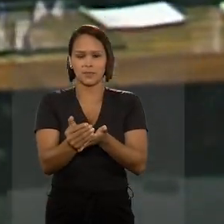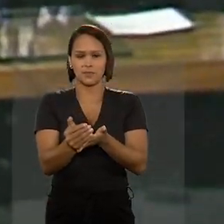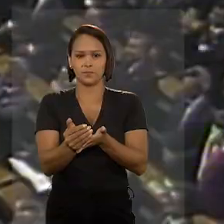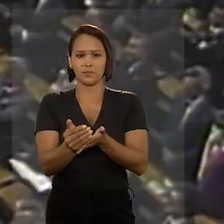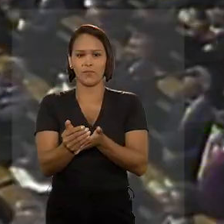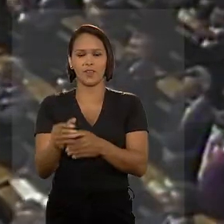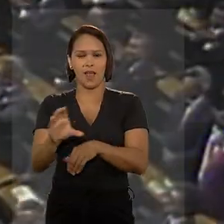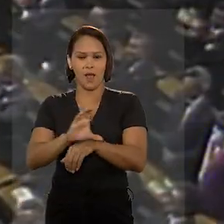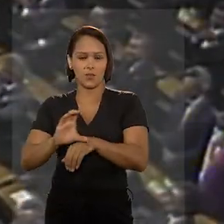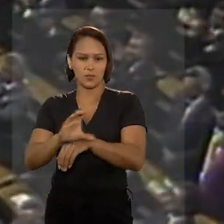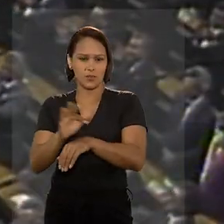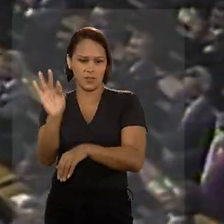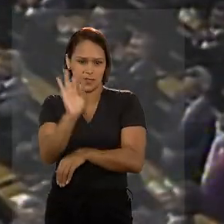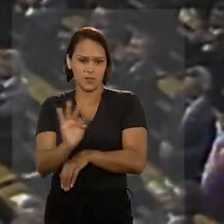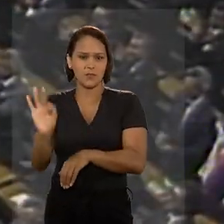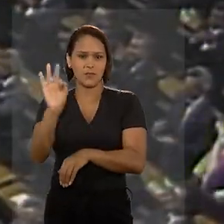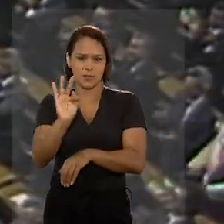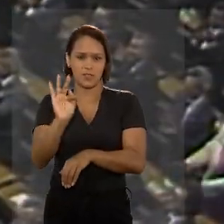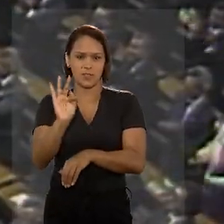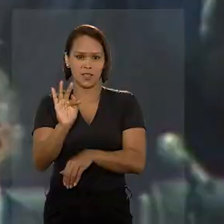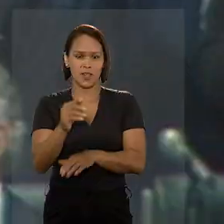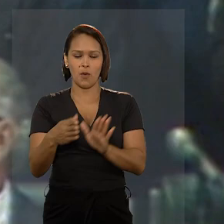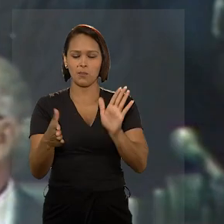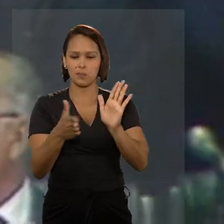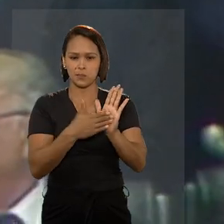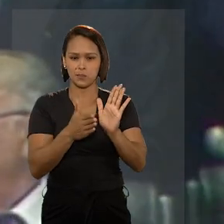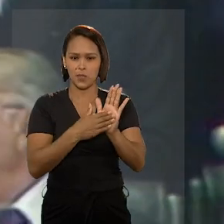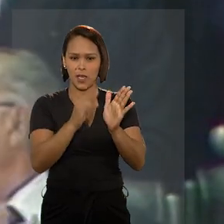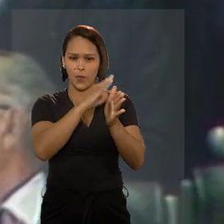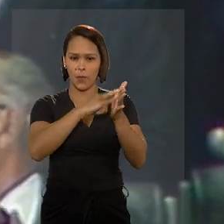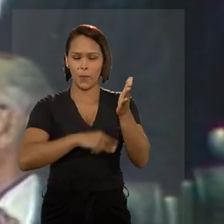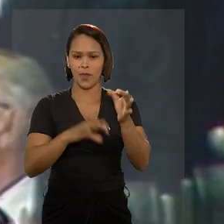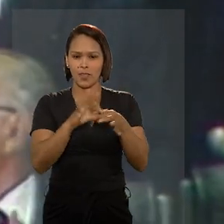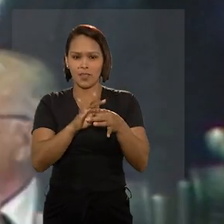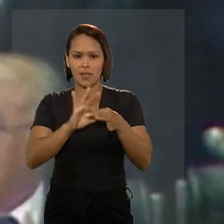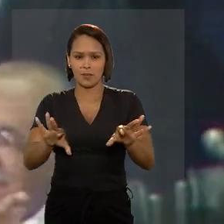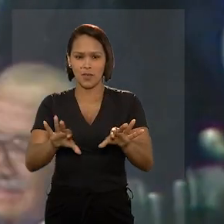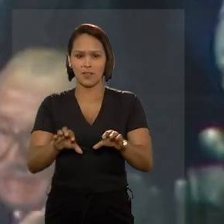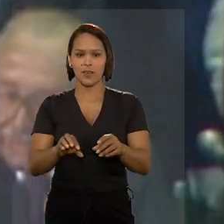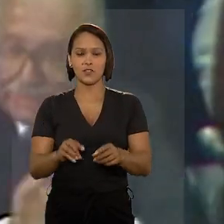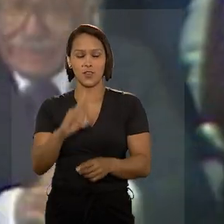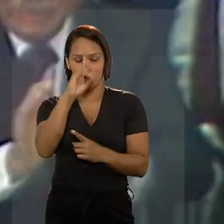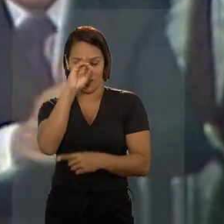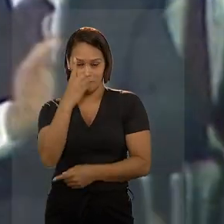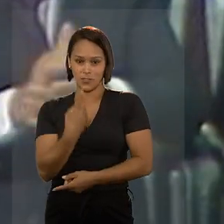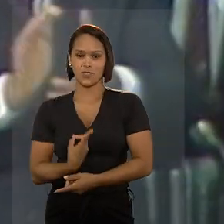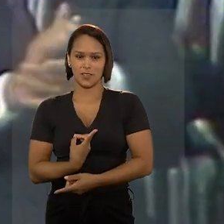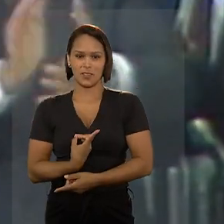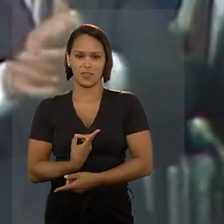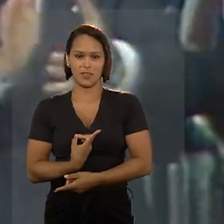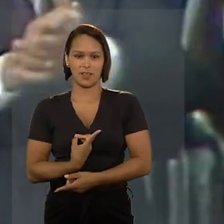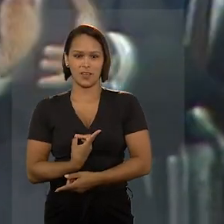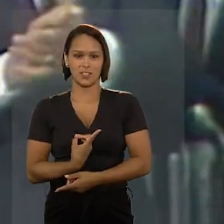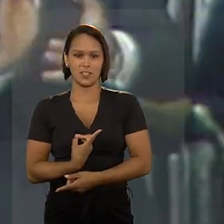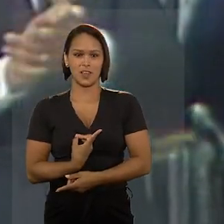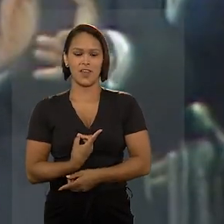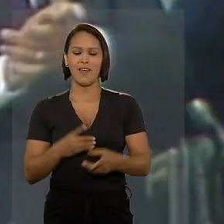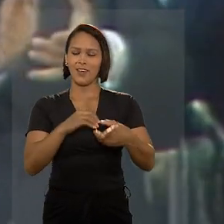o documento da liberdade, da dignidade,